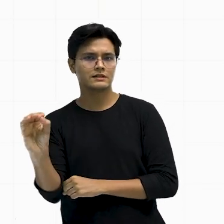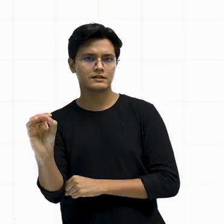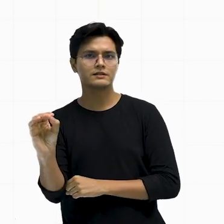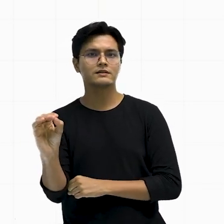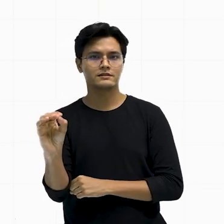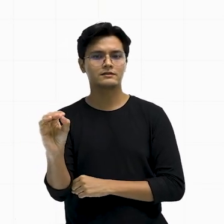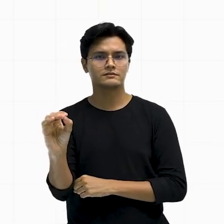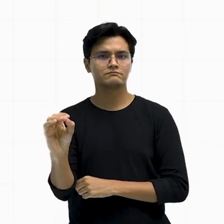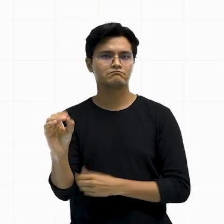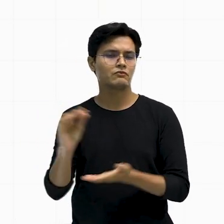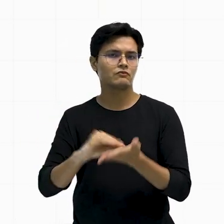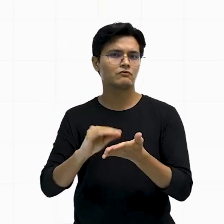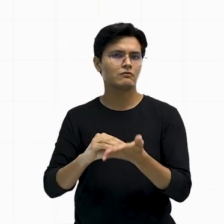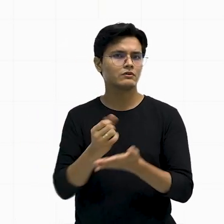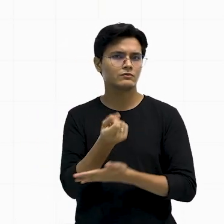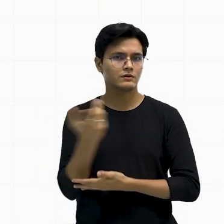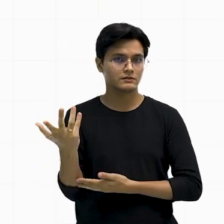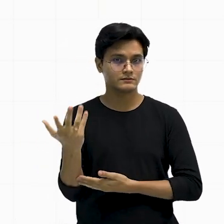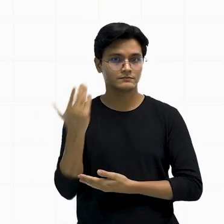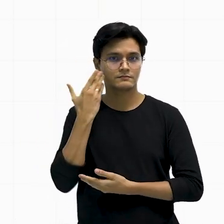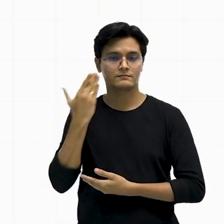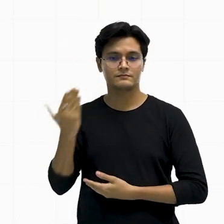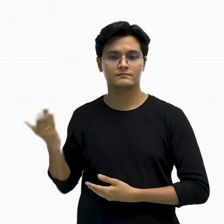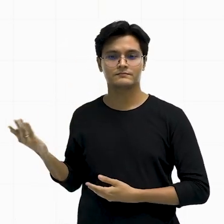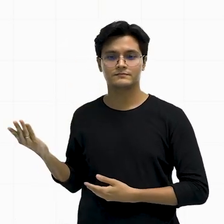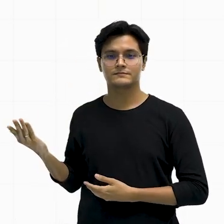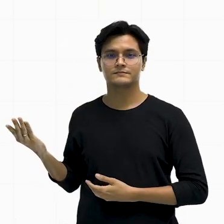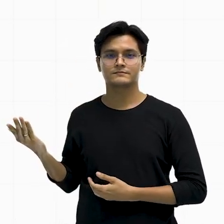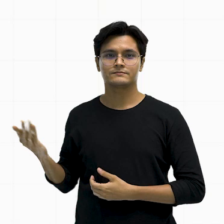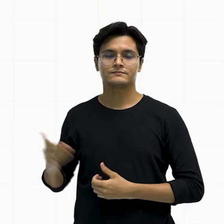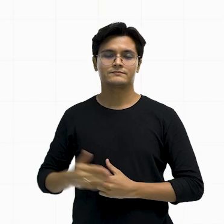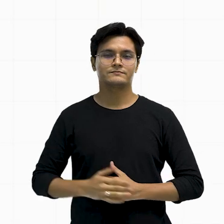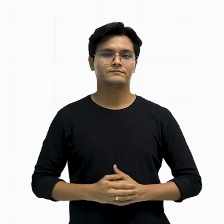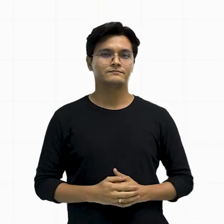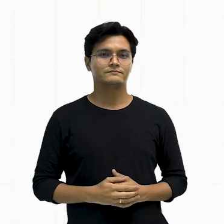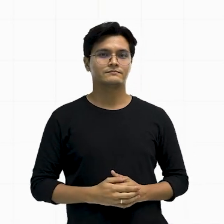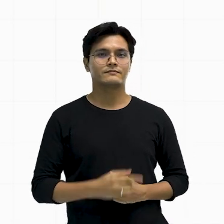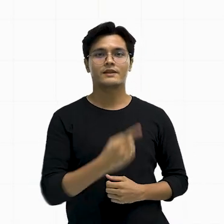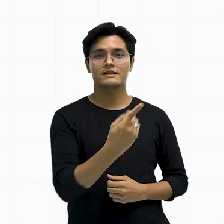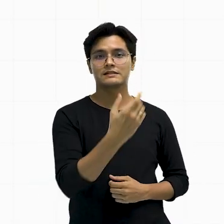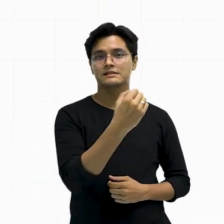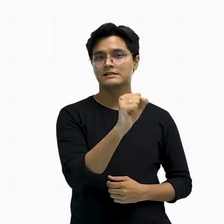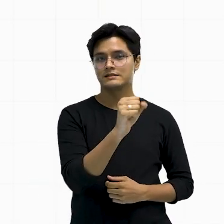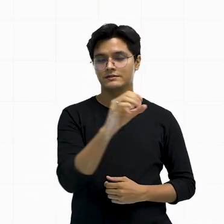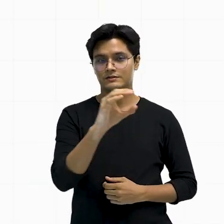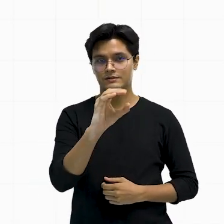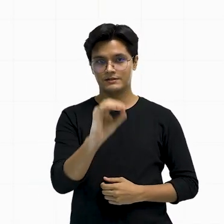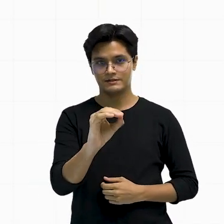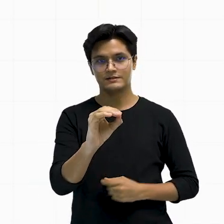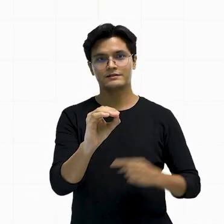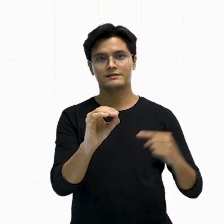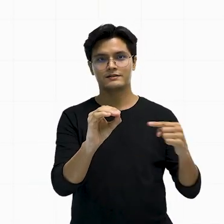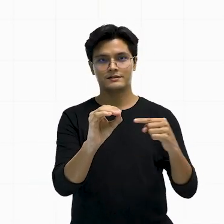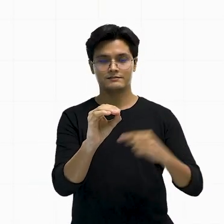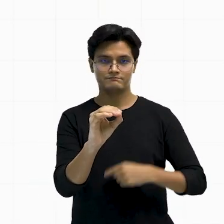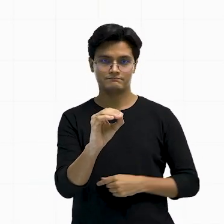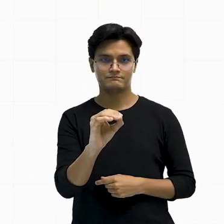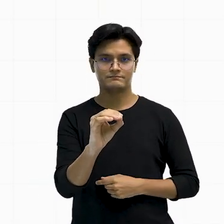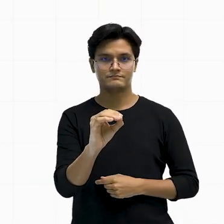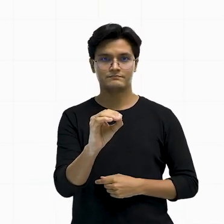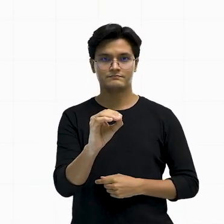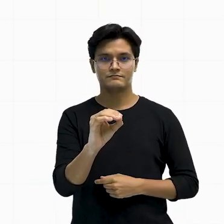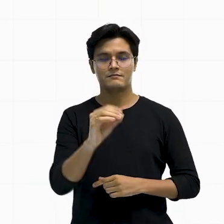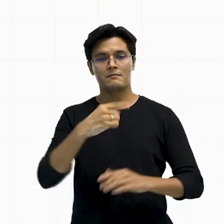para 180, quanto é que está faltando? Olha só. 180, que é o total, o somatório,